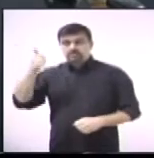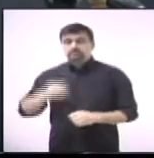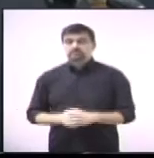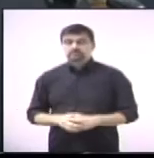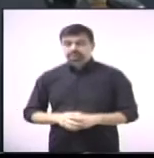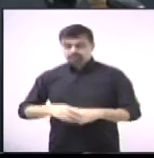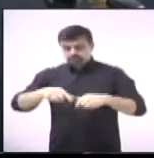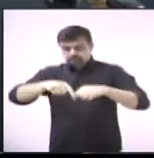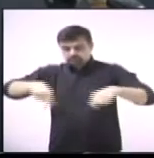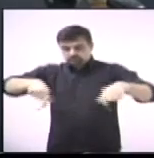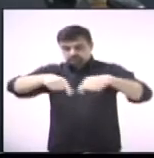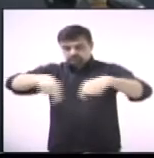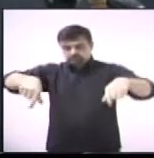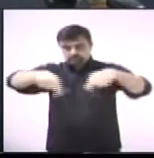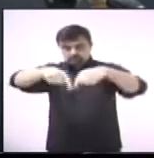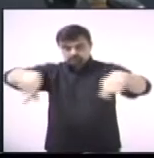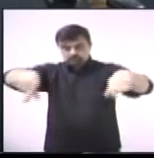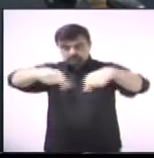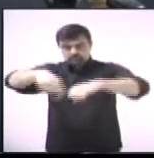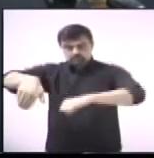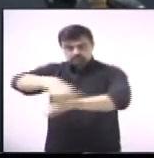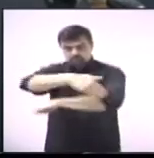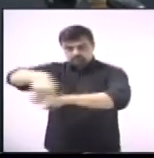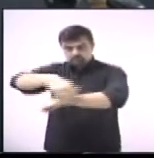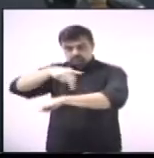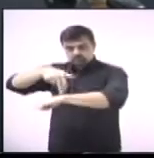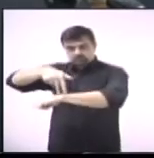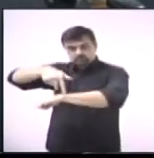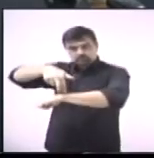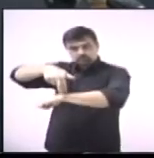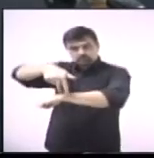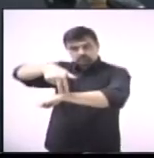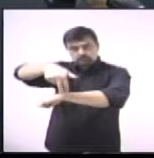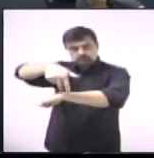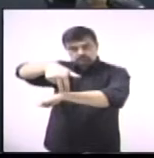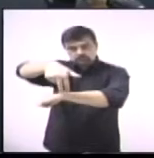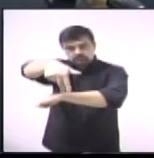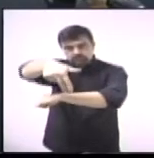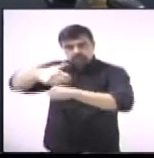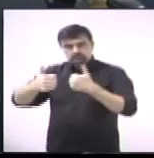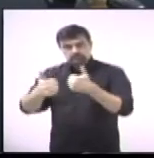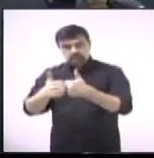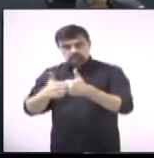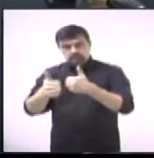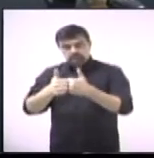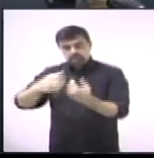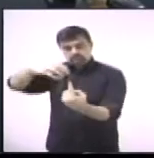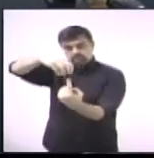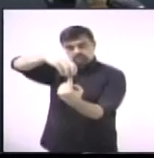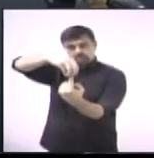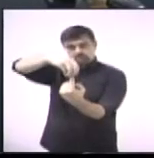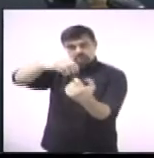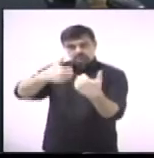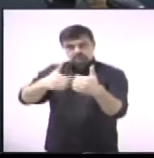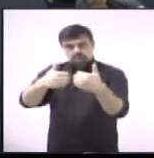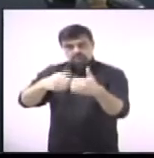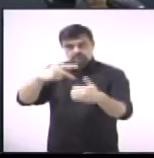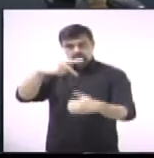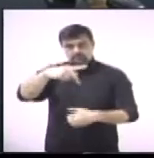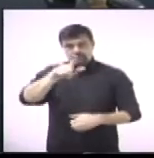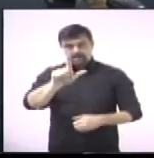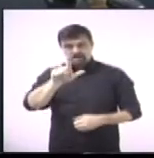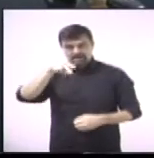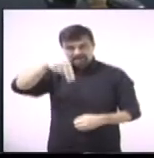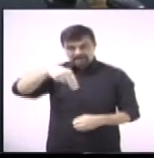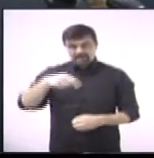horizontal, especialmente faixas de pedestre, próximas ao ponto de ônibus na PLN